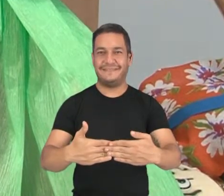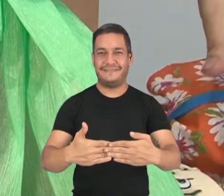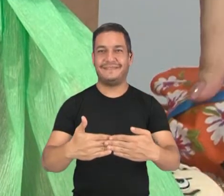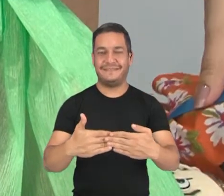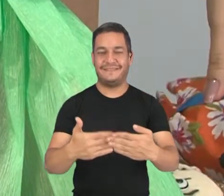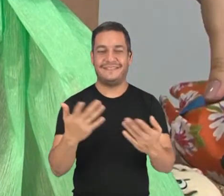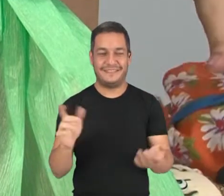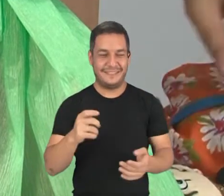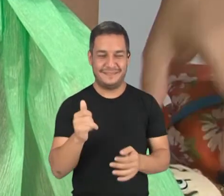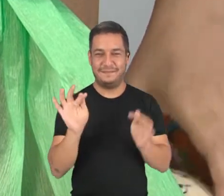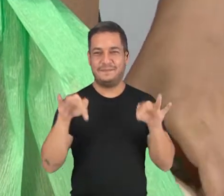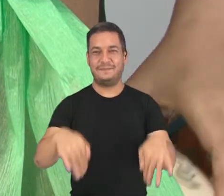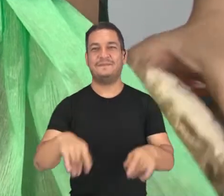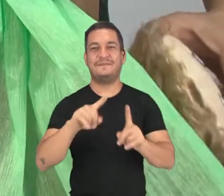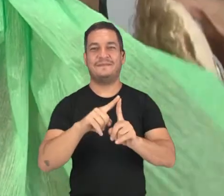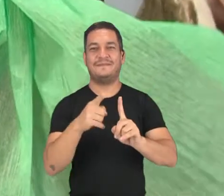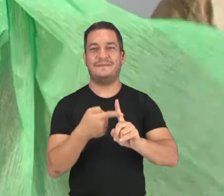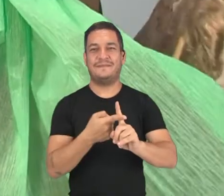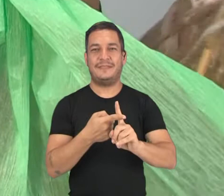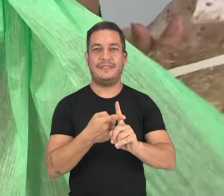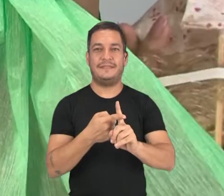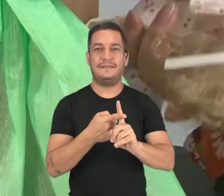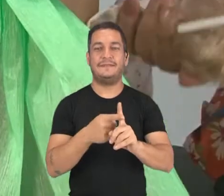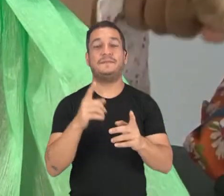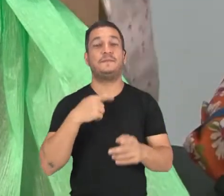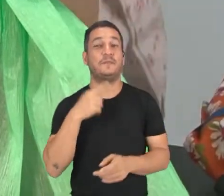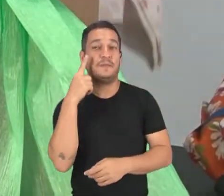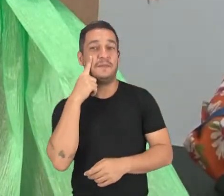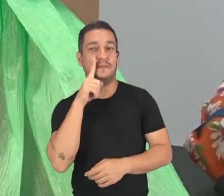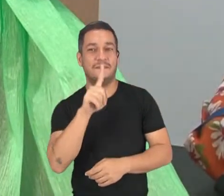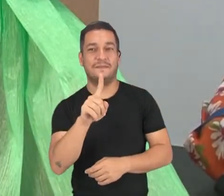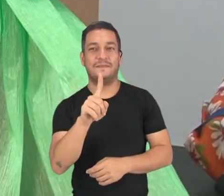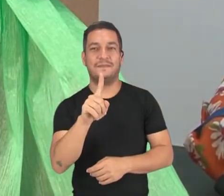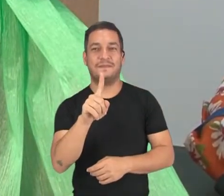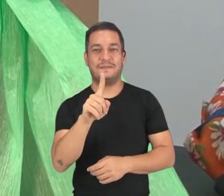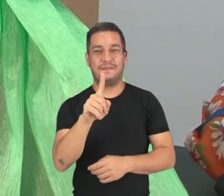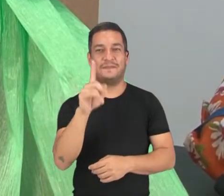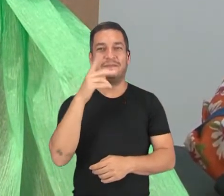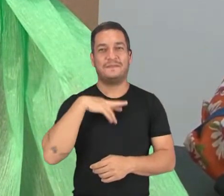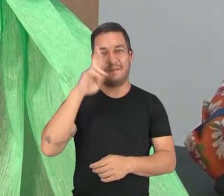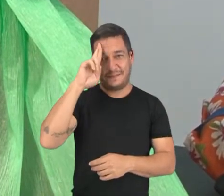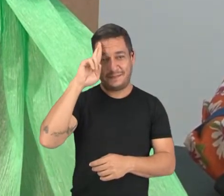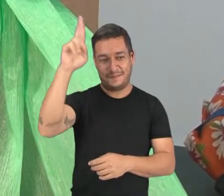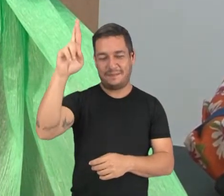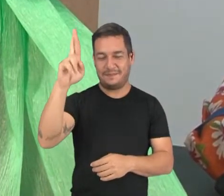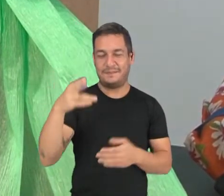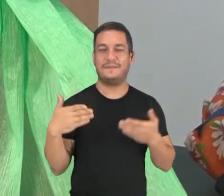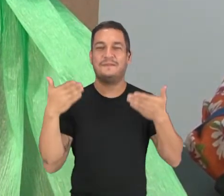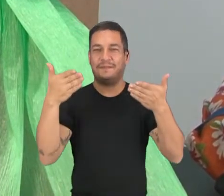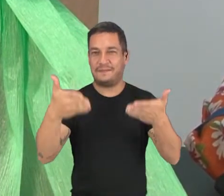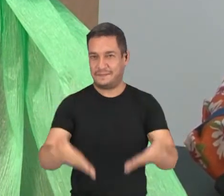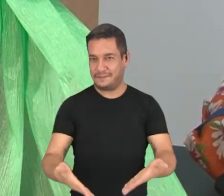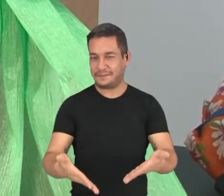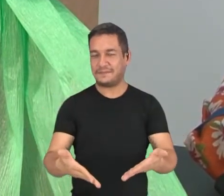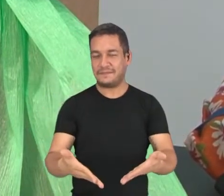final da sua gestação. Um belo dia, o patrão chegou